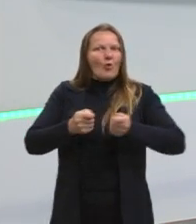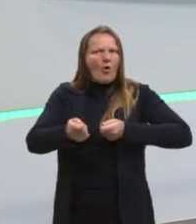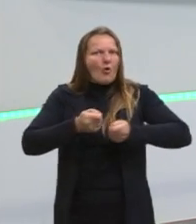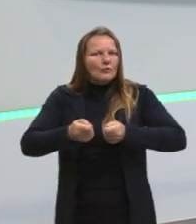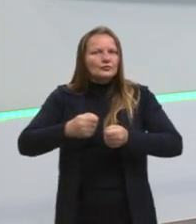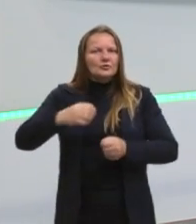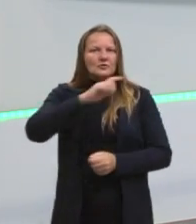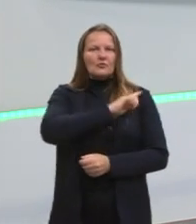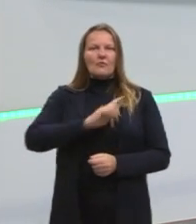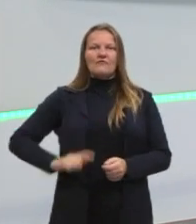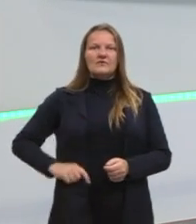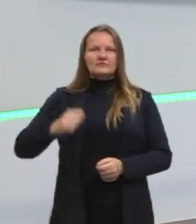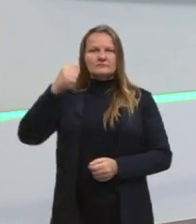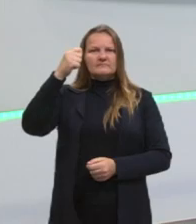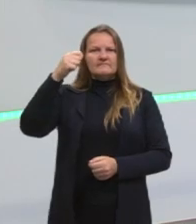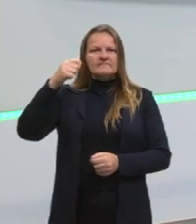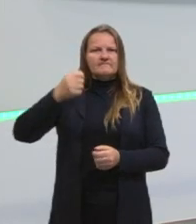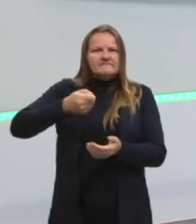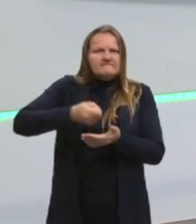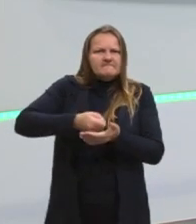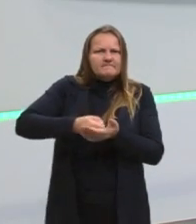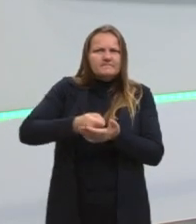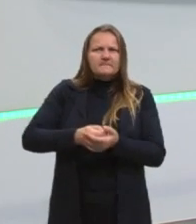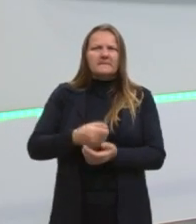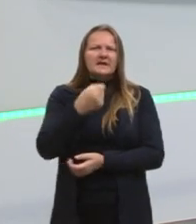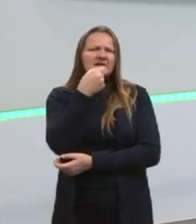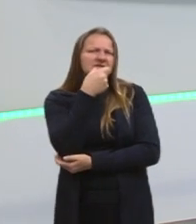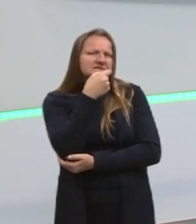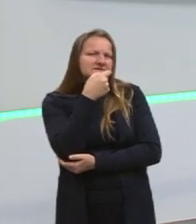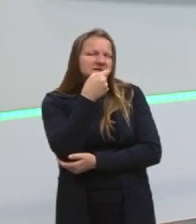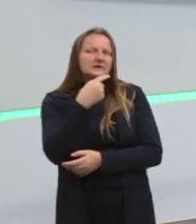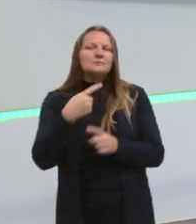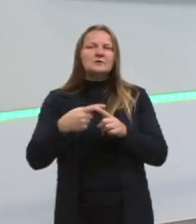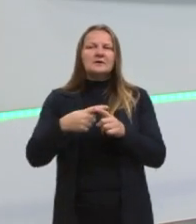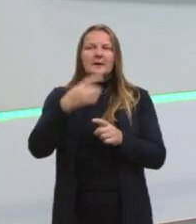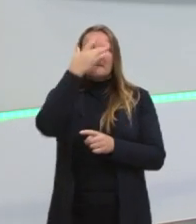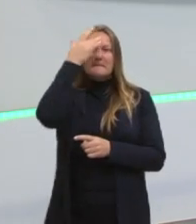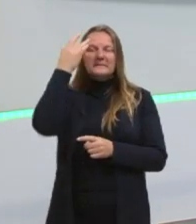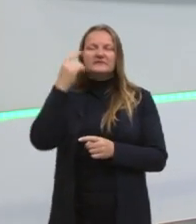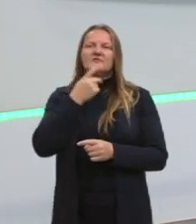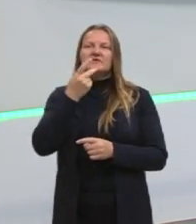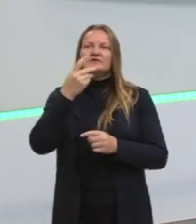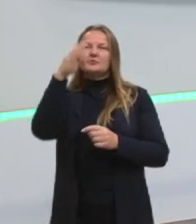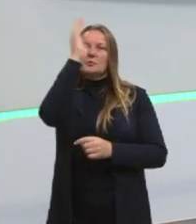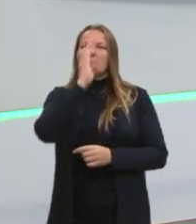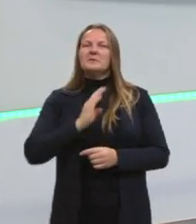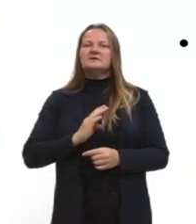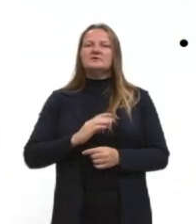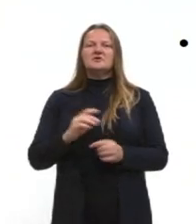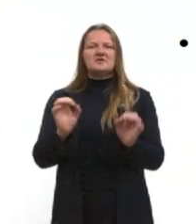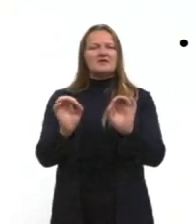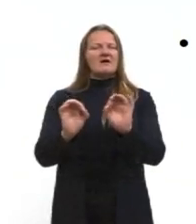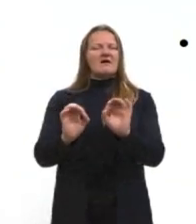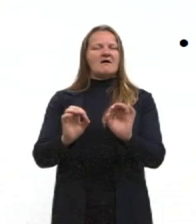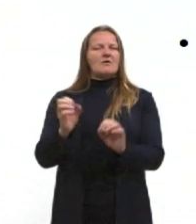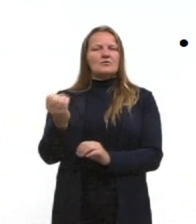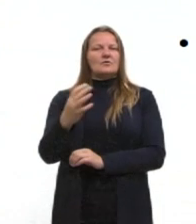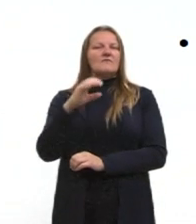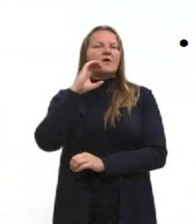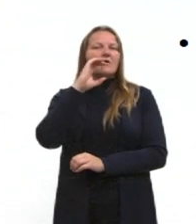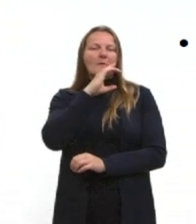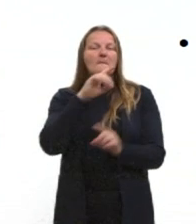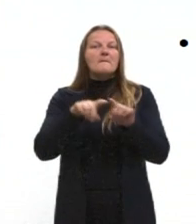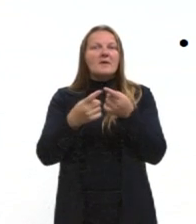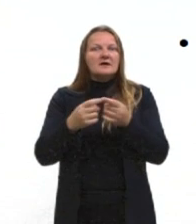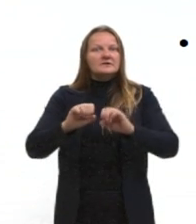autoritários. E o que é engraçado, a ironia, as pessoas estão aqui dizendo que o Brasil não vai ser uma nova Cuba, mas